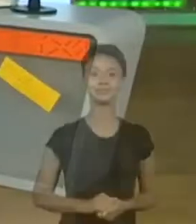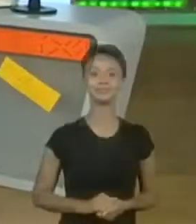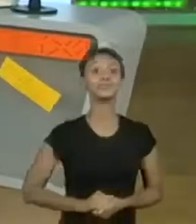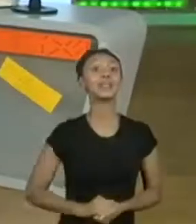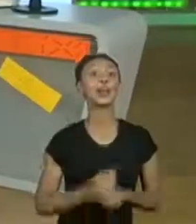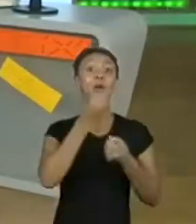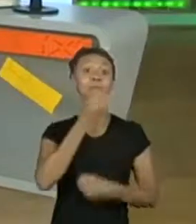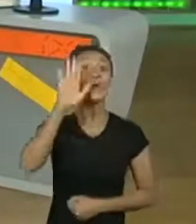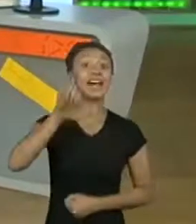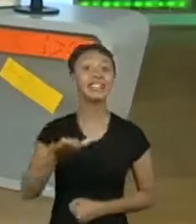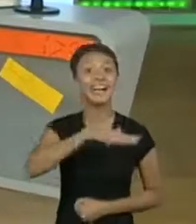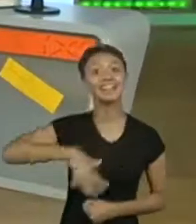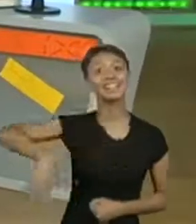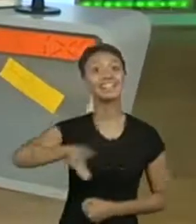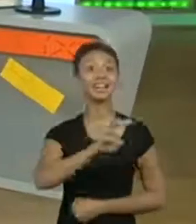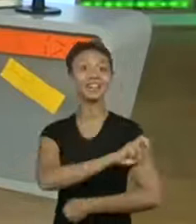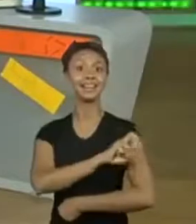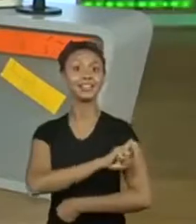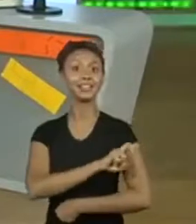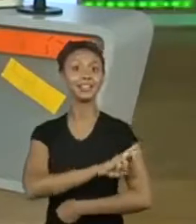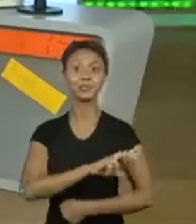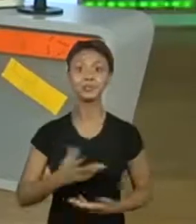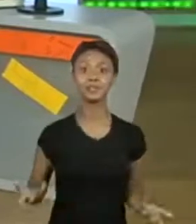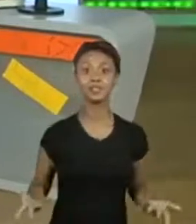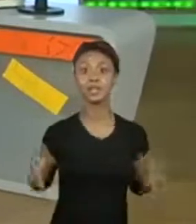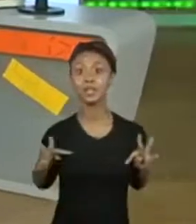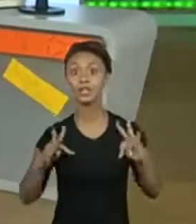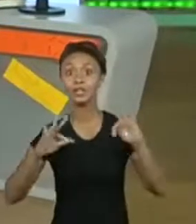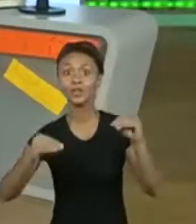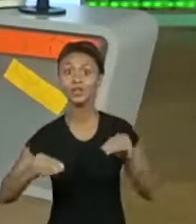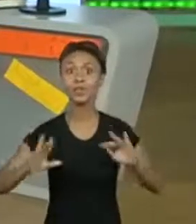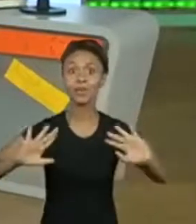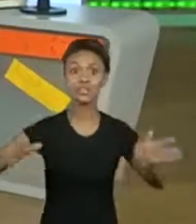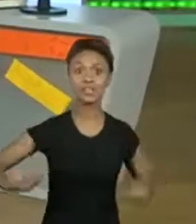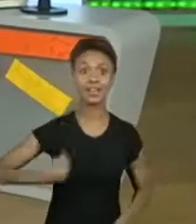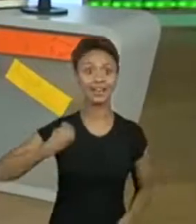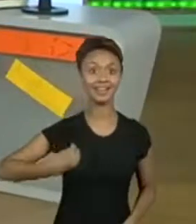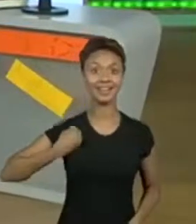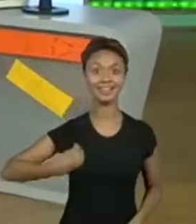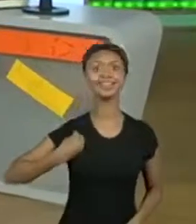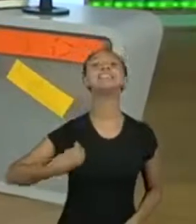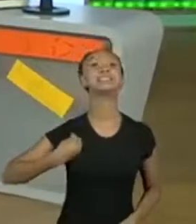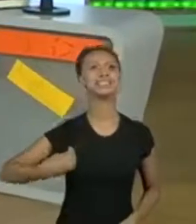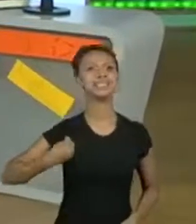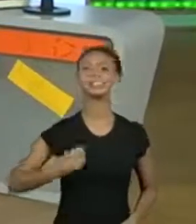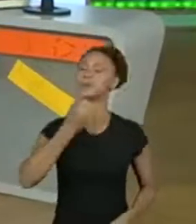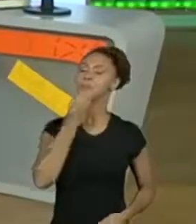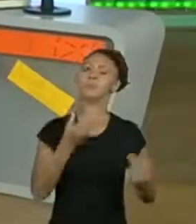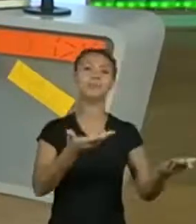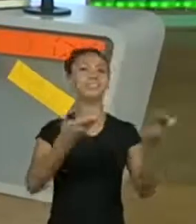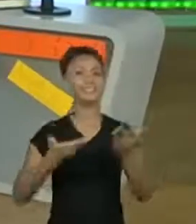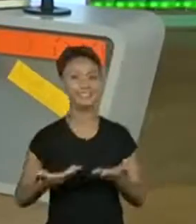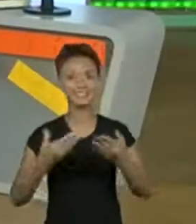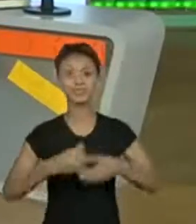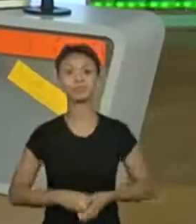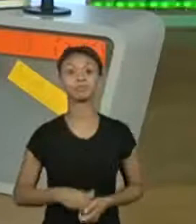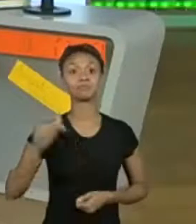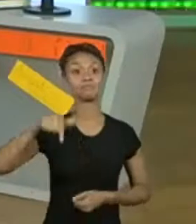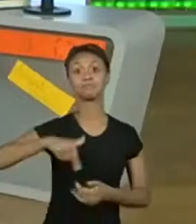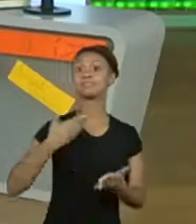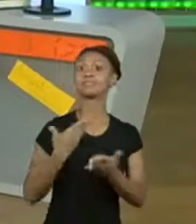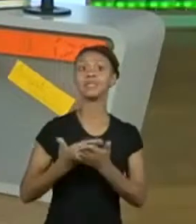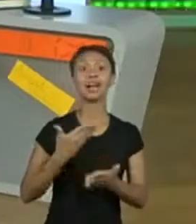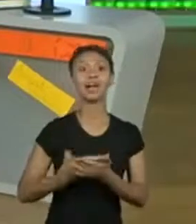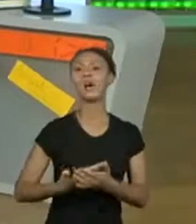Boa tarde, galerinha do quinto ano! Todos estão aí presentes. Bem-vindos! Essa é a nossa